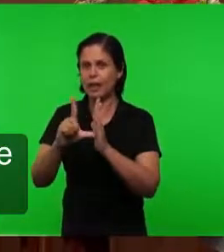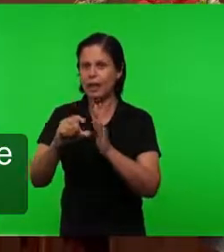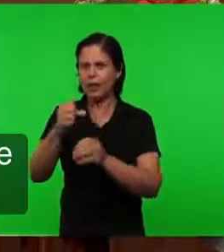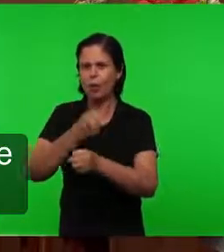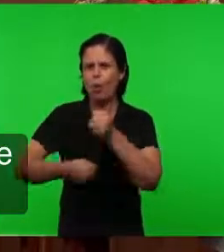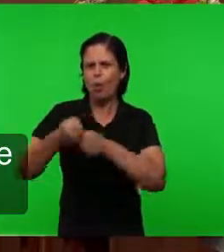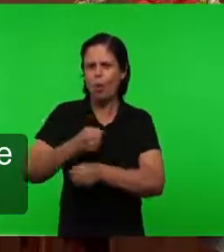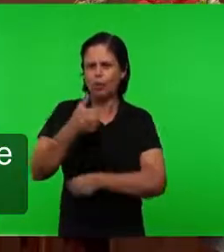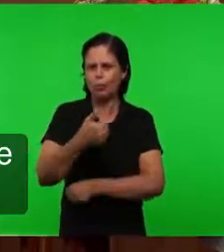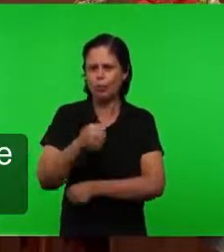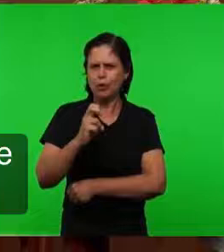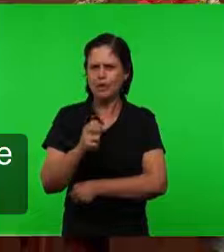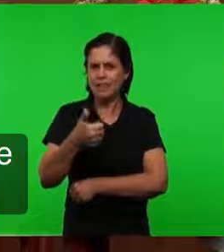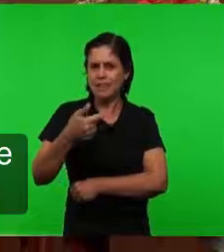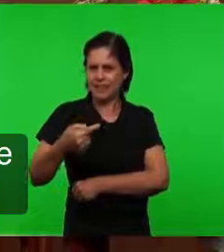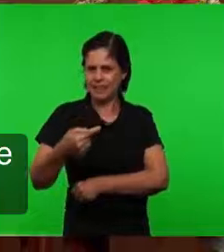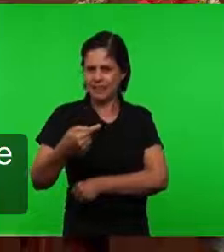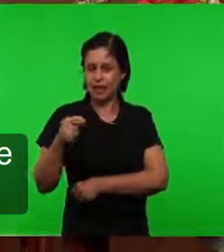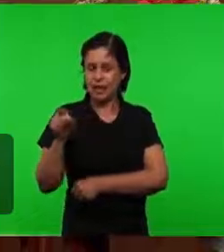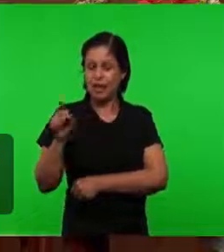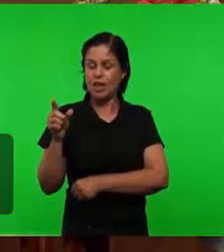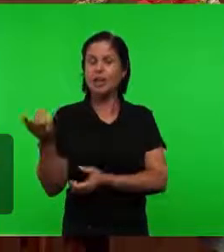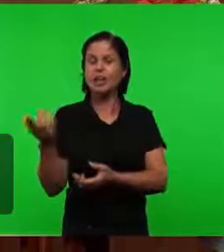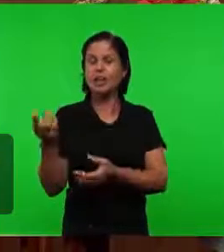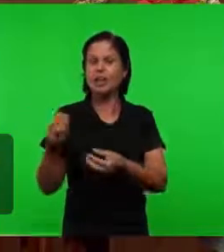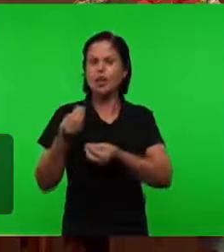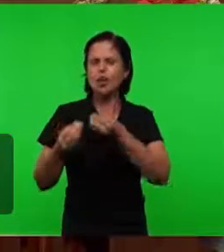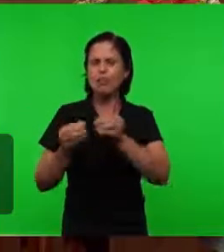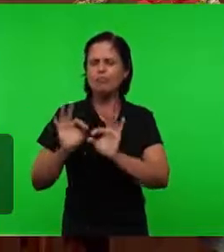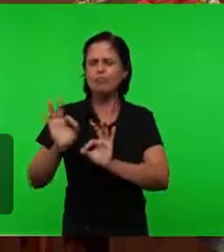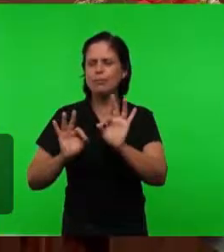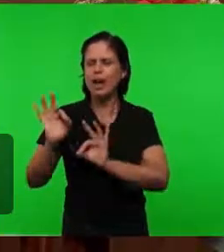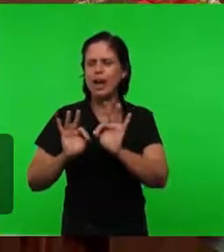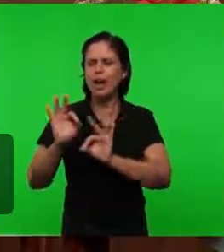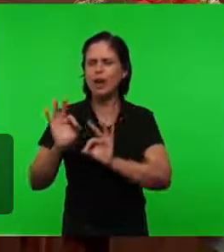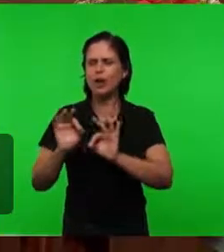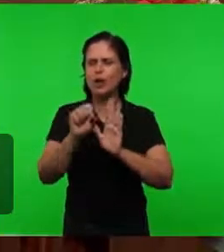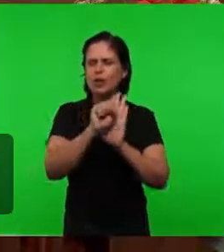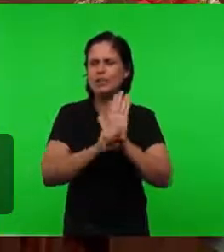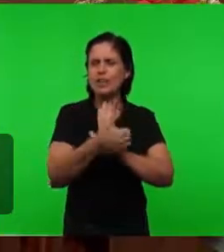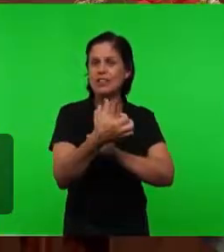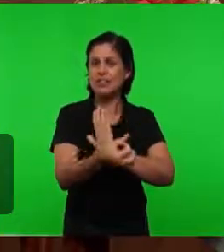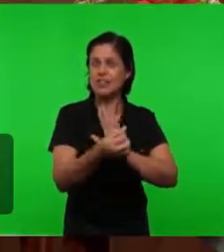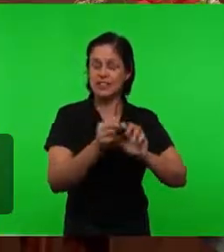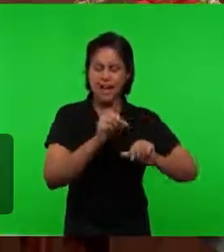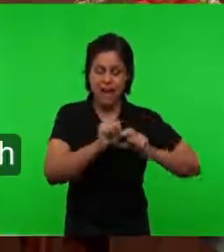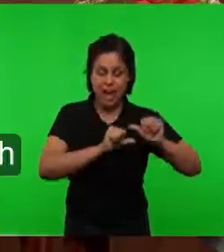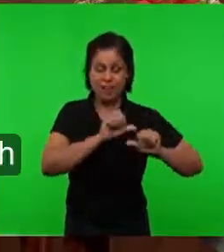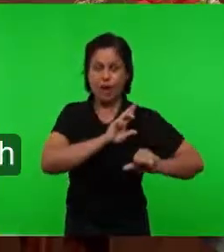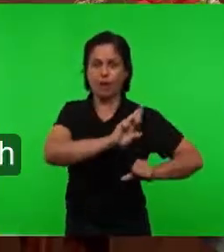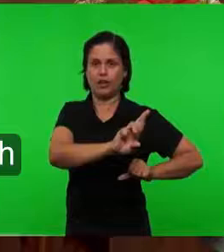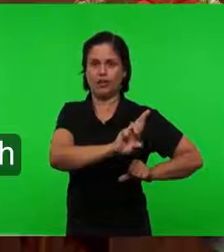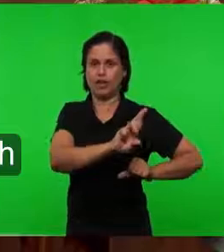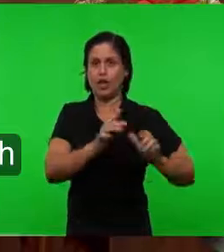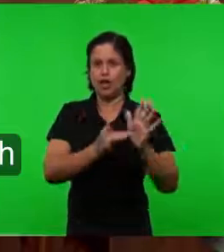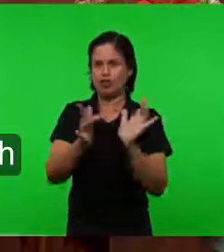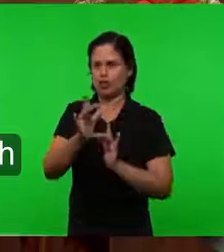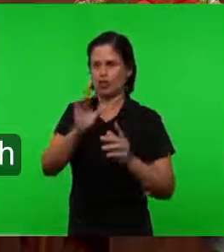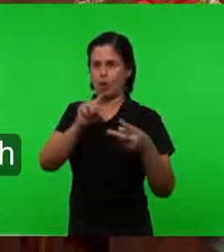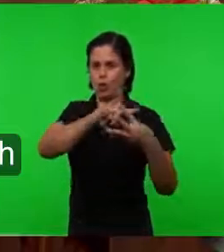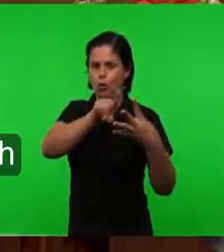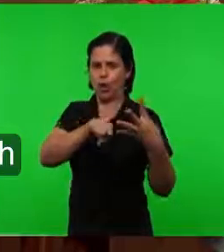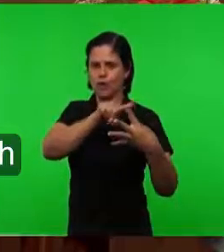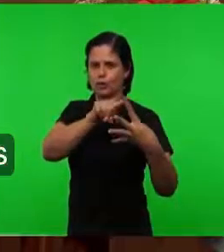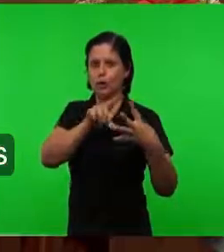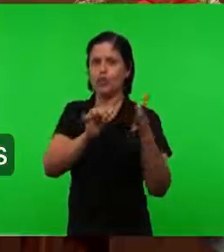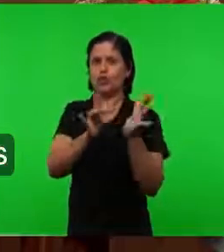A reforma Coloca Os princípios Da reforma Religiosa É assim Jesus Cristo O único mediador De Deus os